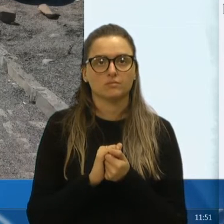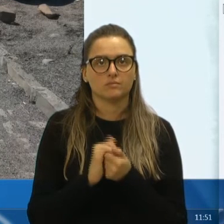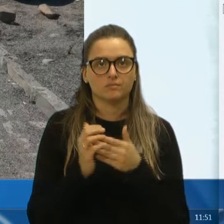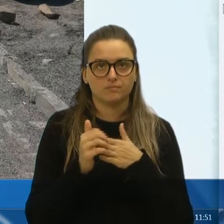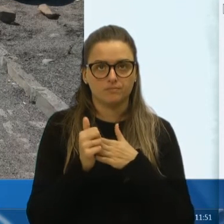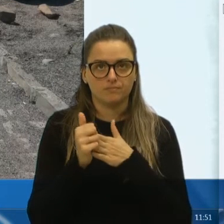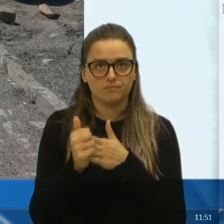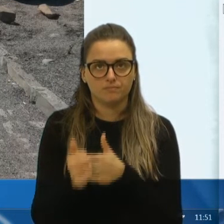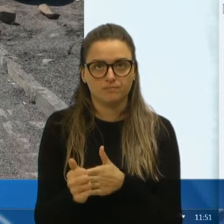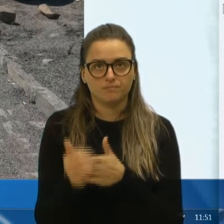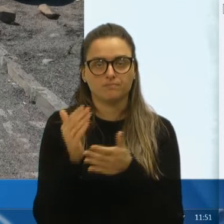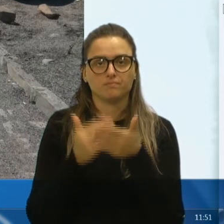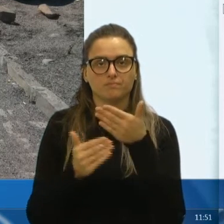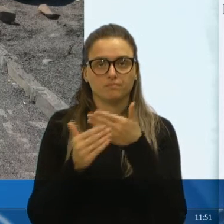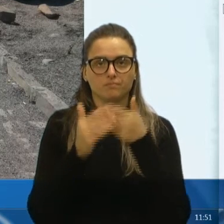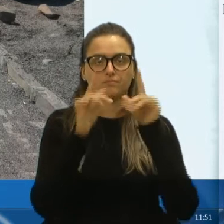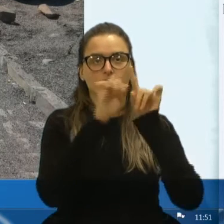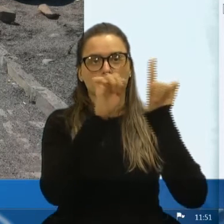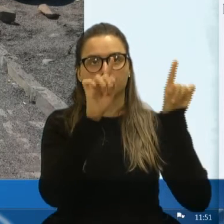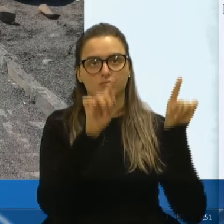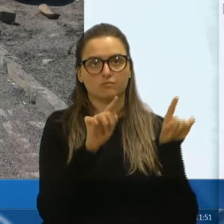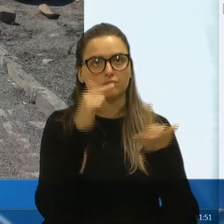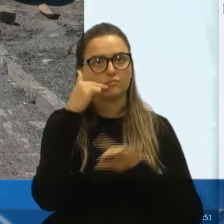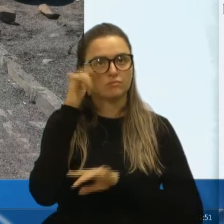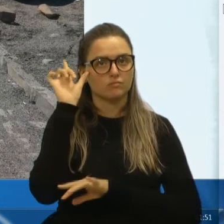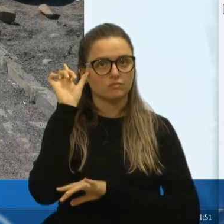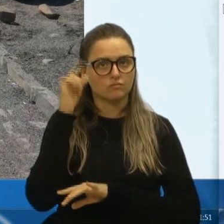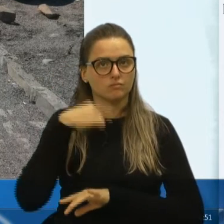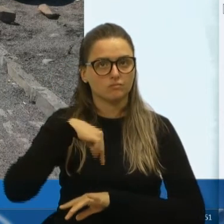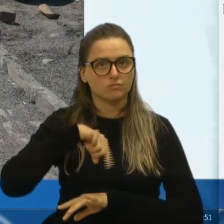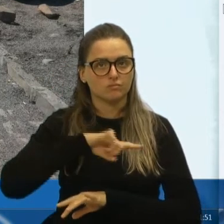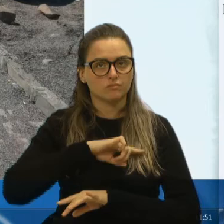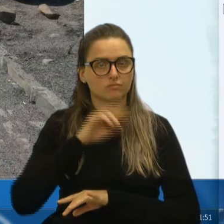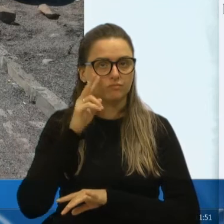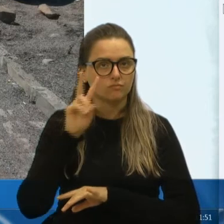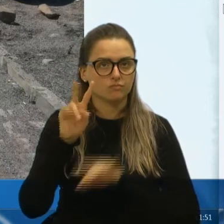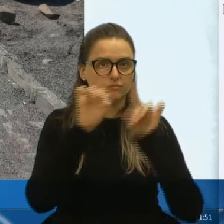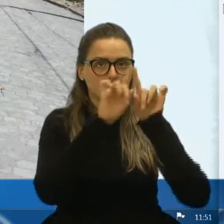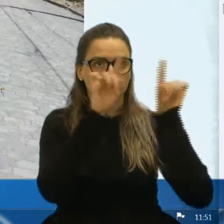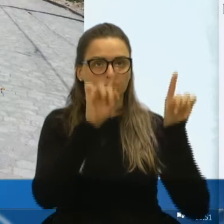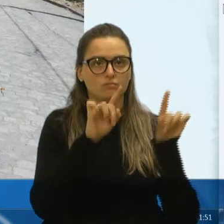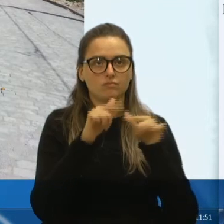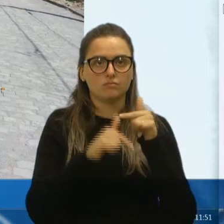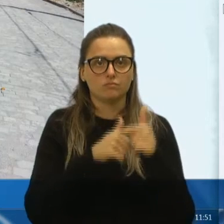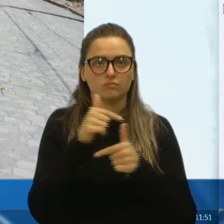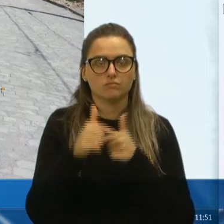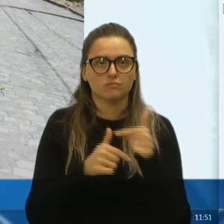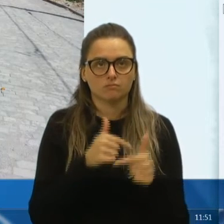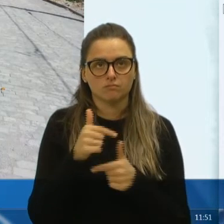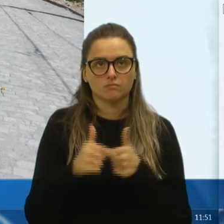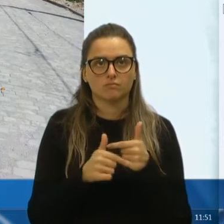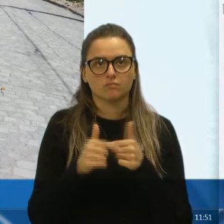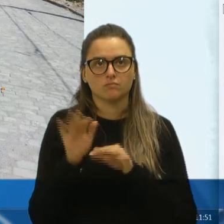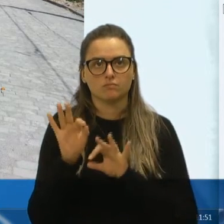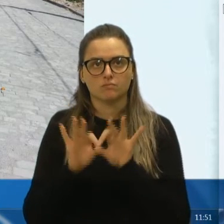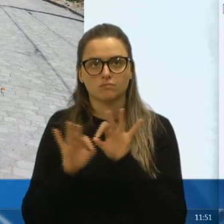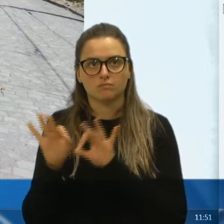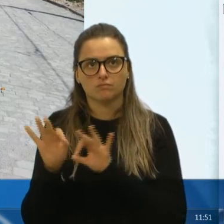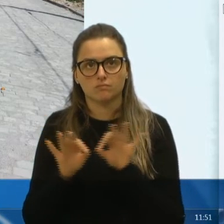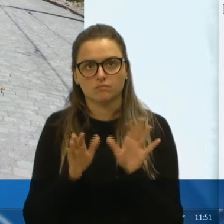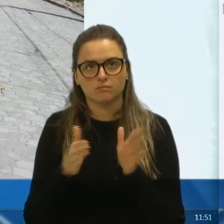acompanhando os funcionários, ontem nós estávamos acompanhando mais de perto os funcionários, trabalhando, colocando o calçamento, então,